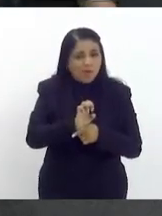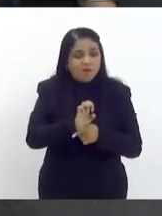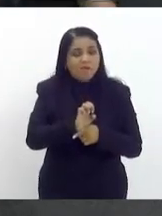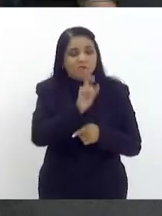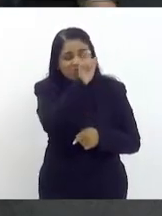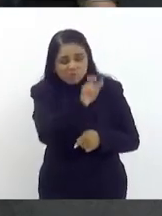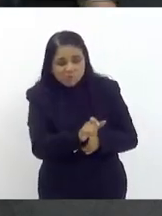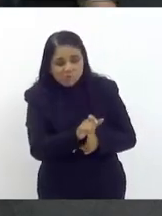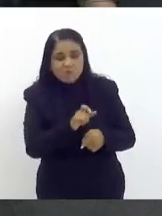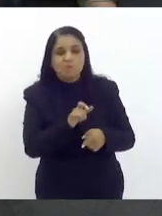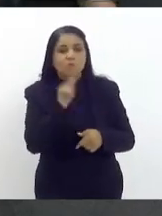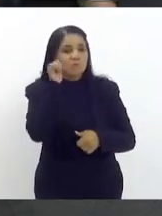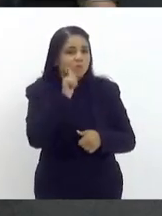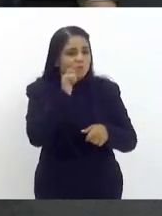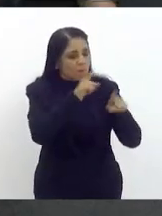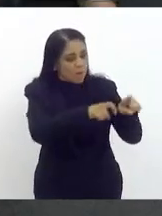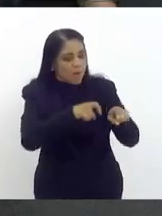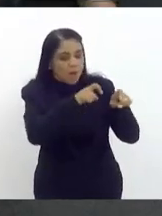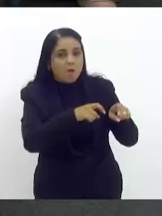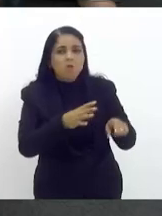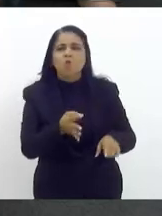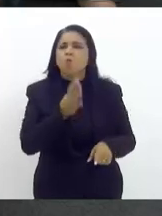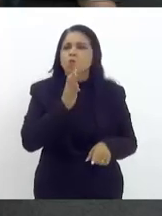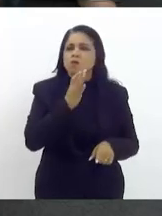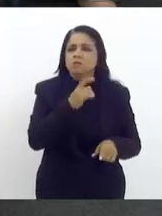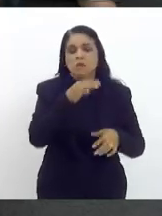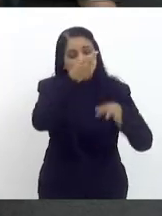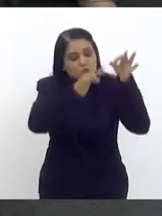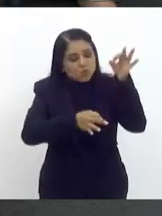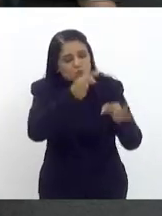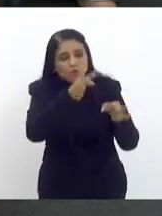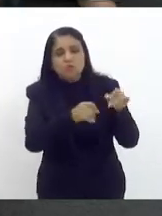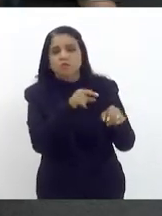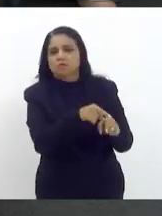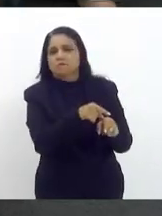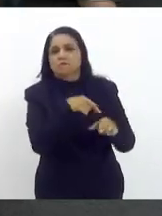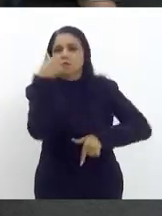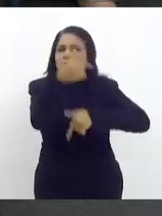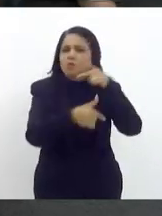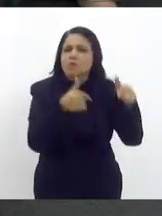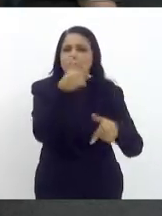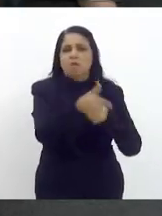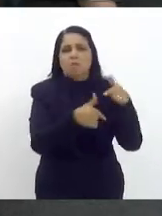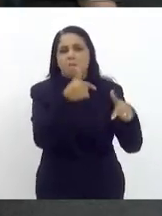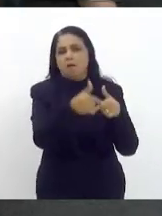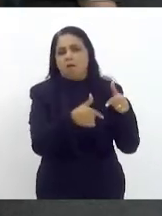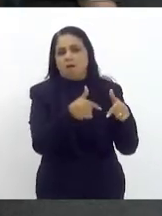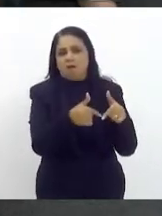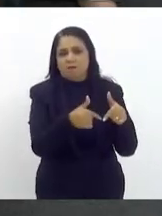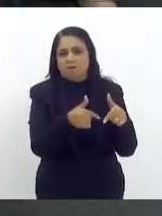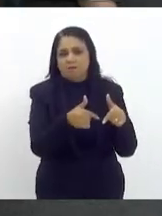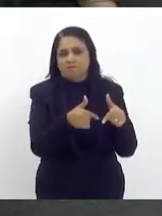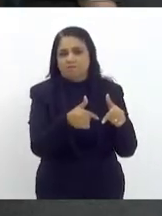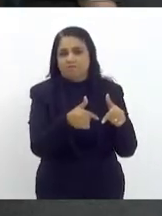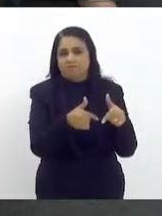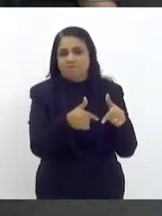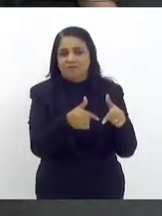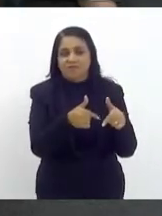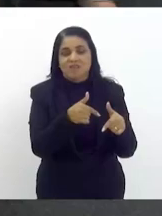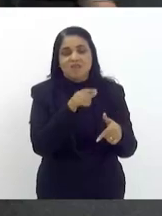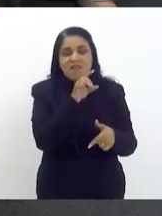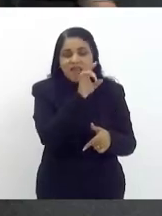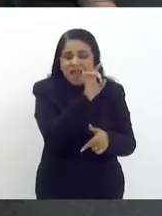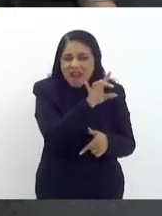mulher do campo é também fazer justiça sobre o trabalho que elas fazem em especial e levar a mesa da